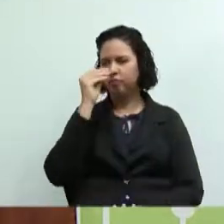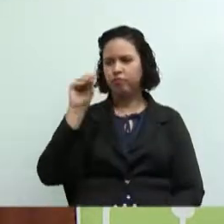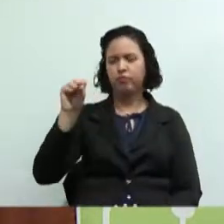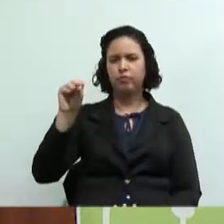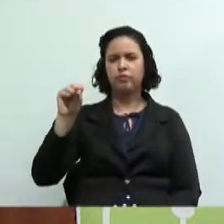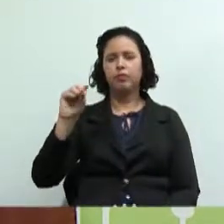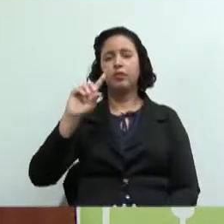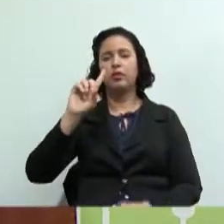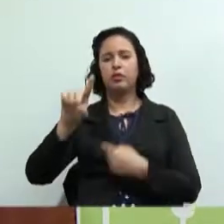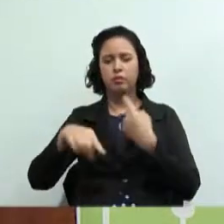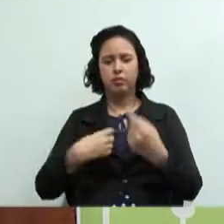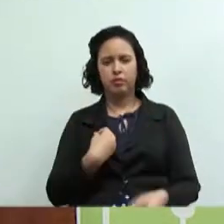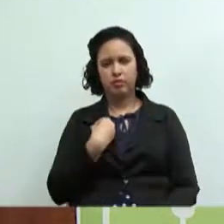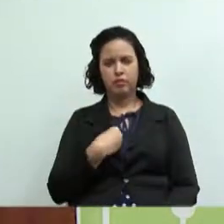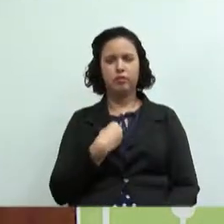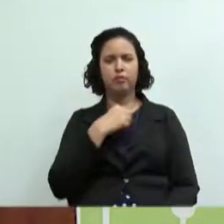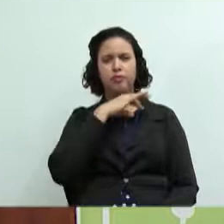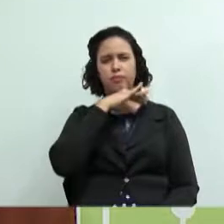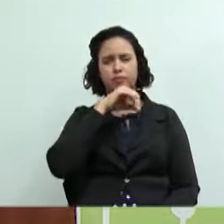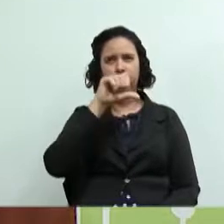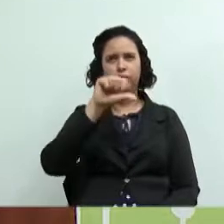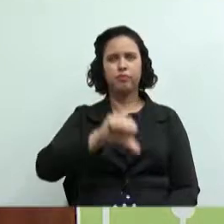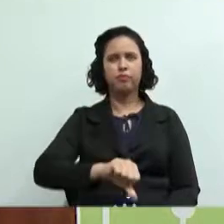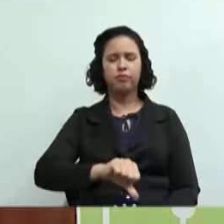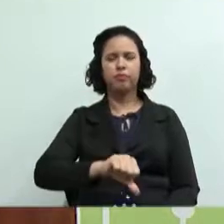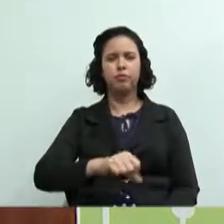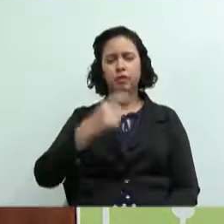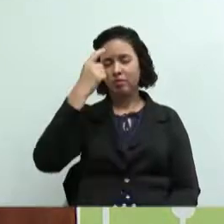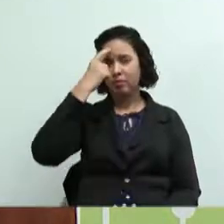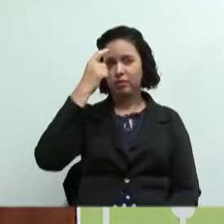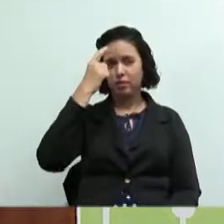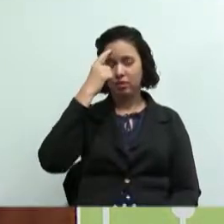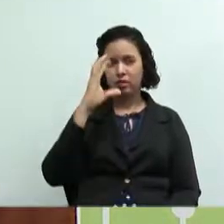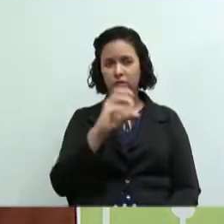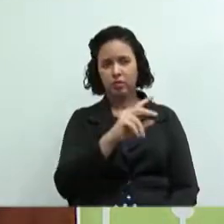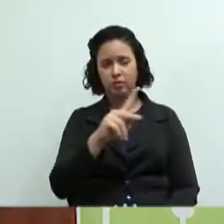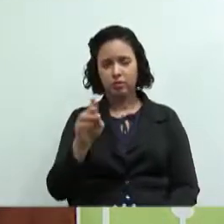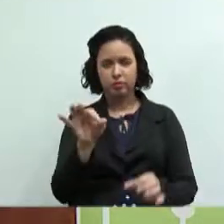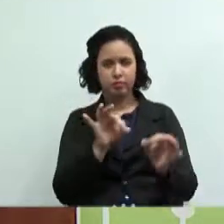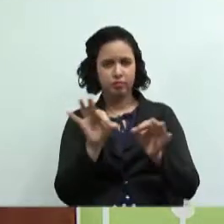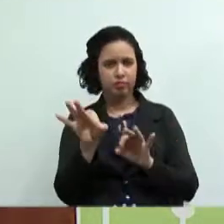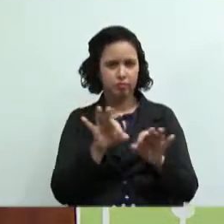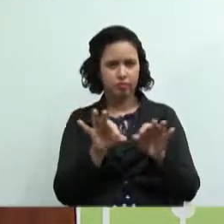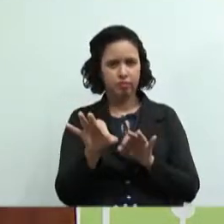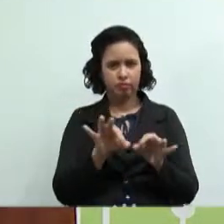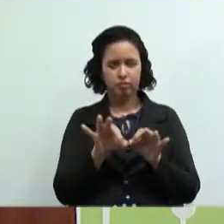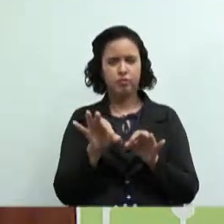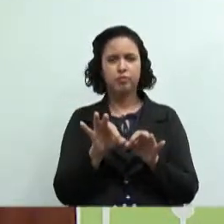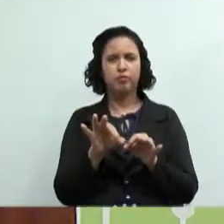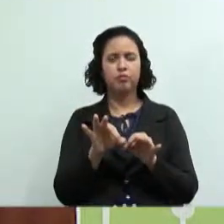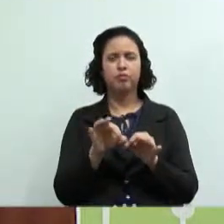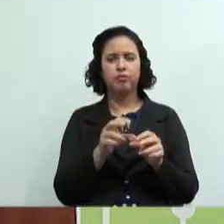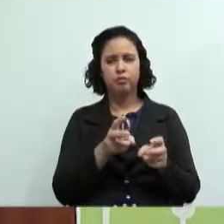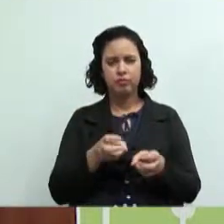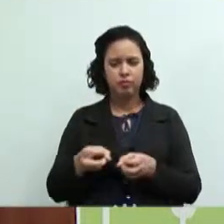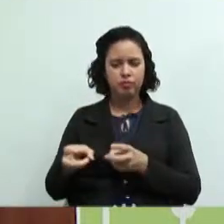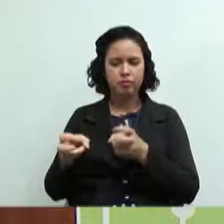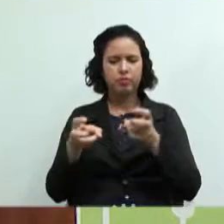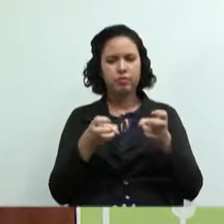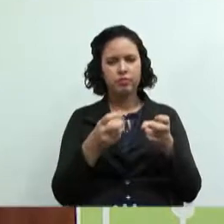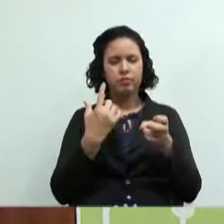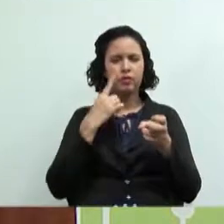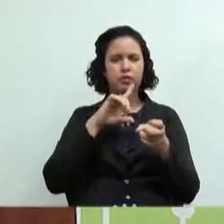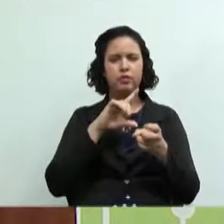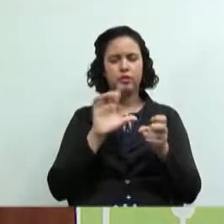muito ruins e pensando nisso que essas cooperativas são organizadas por estes garimpeiros para